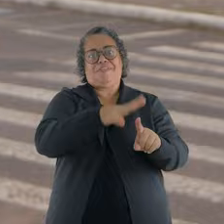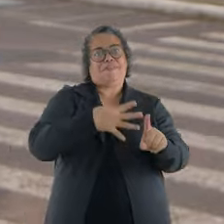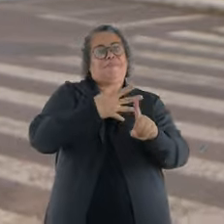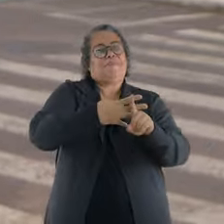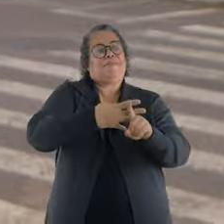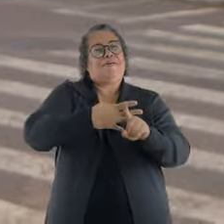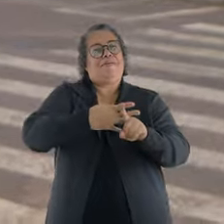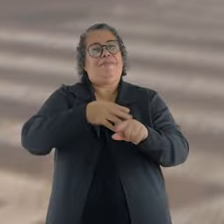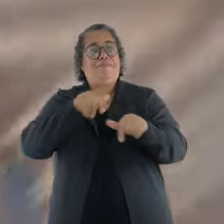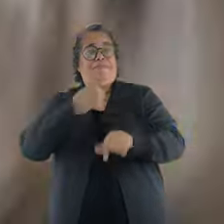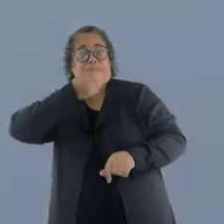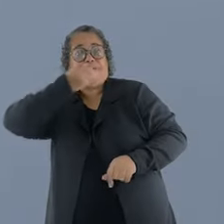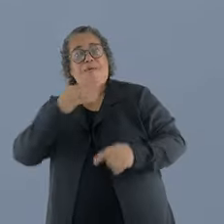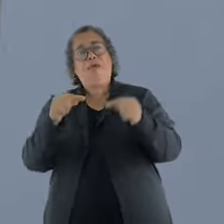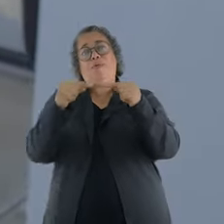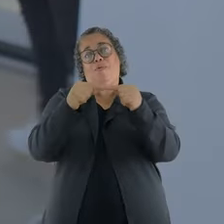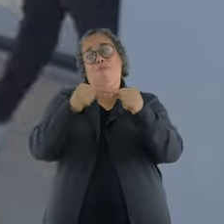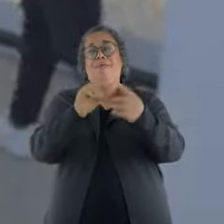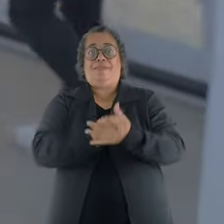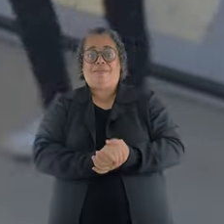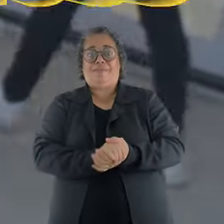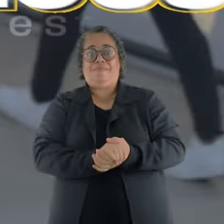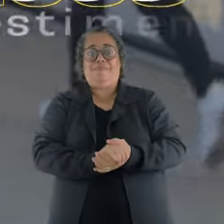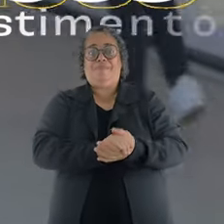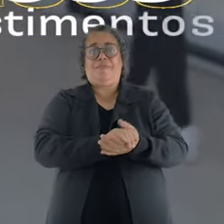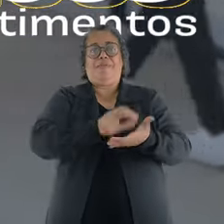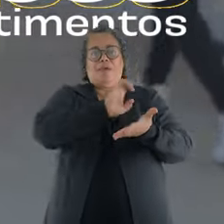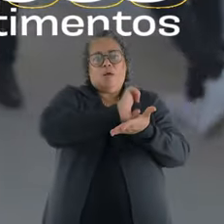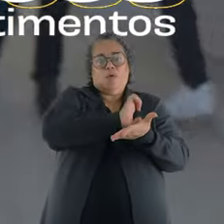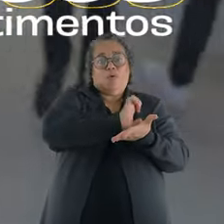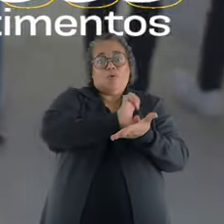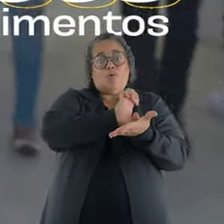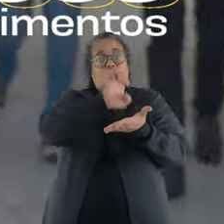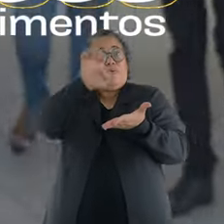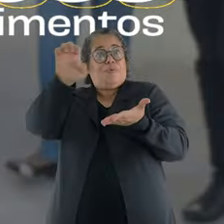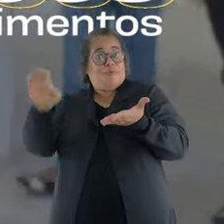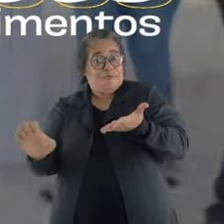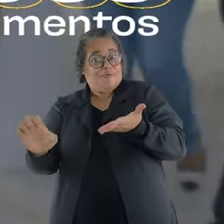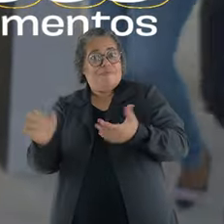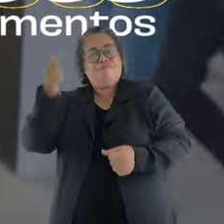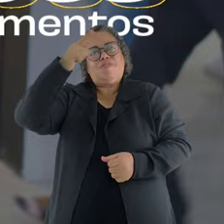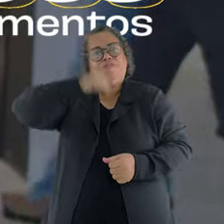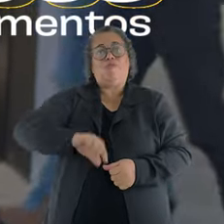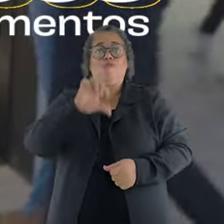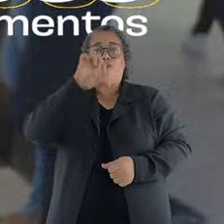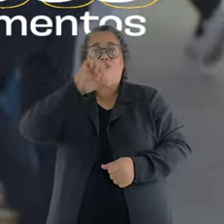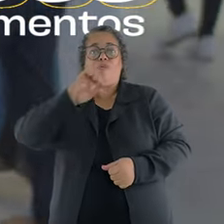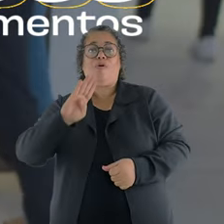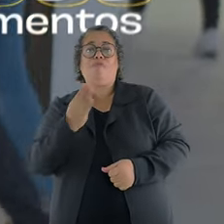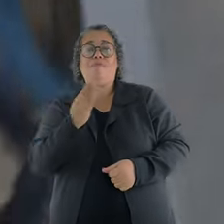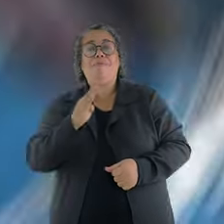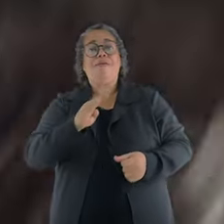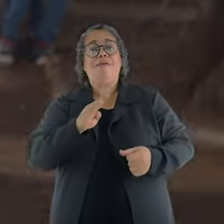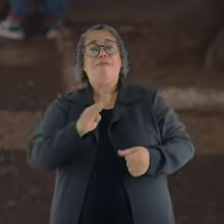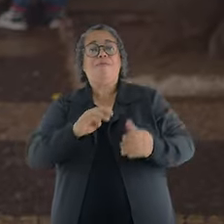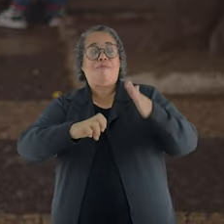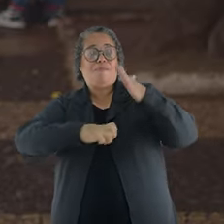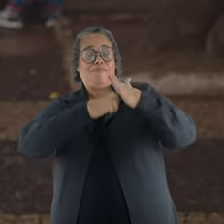rima com fazer bem. Fazer mais é bater recorde em exportações e atrair 9 bilhões de investimentos privados.